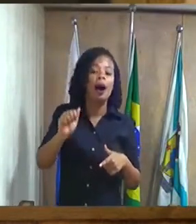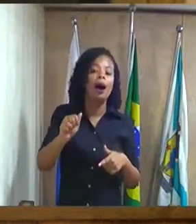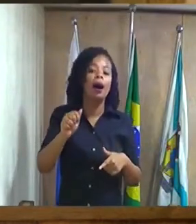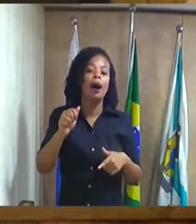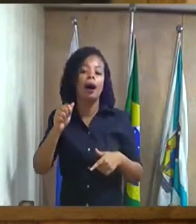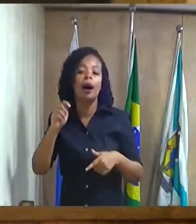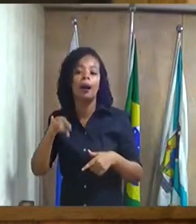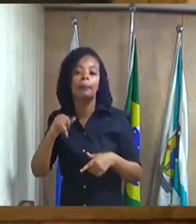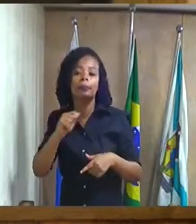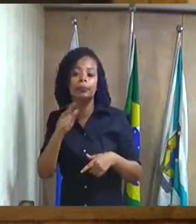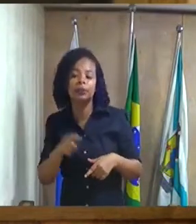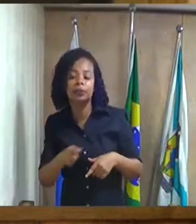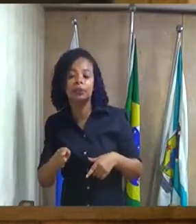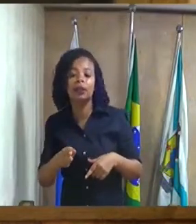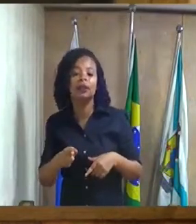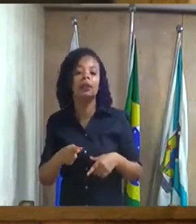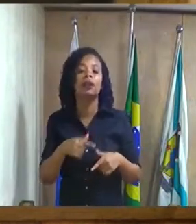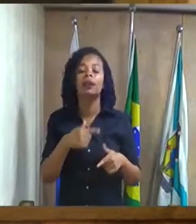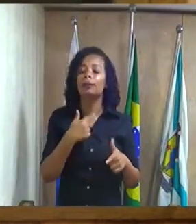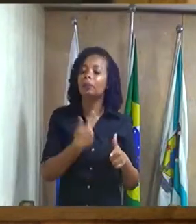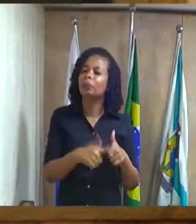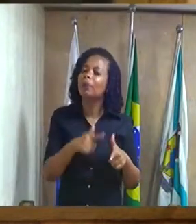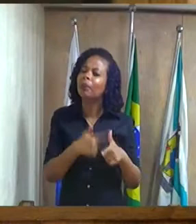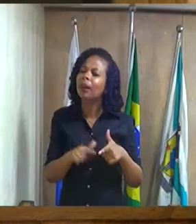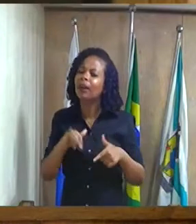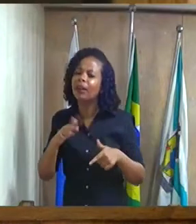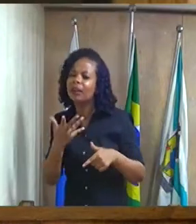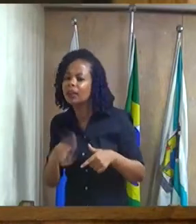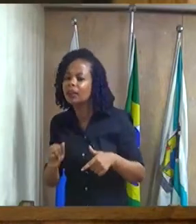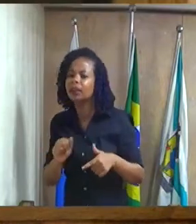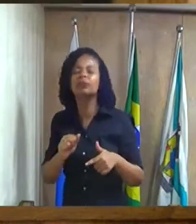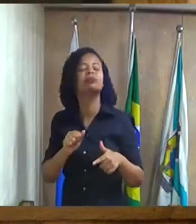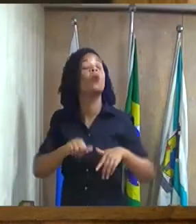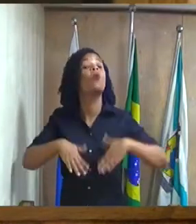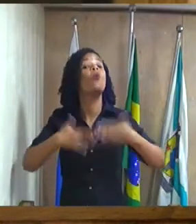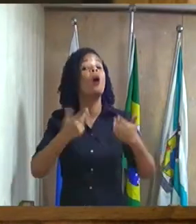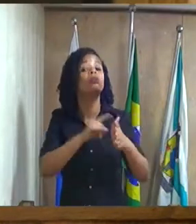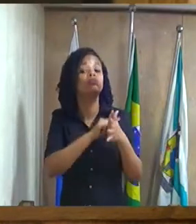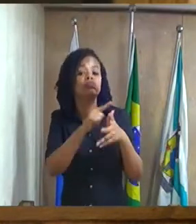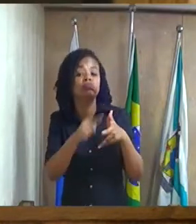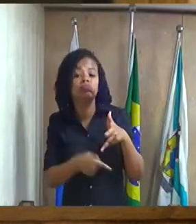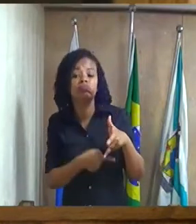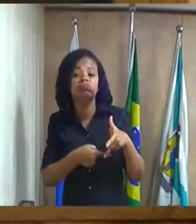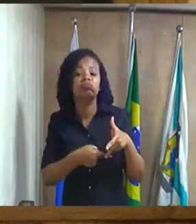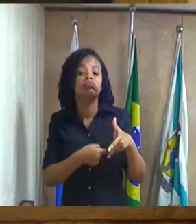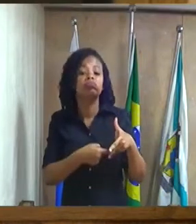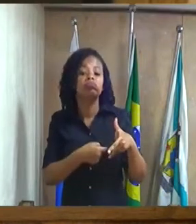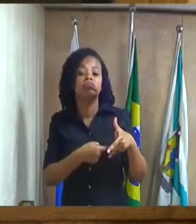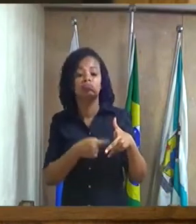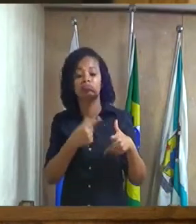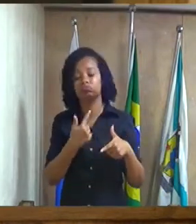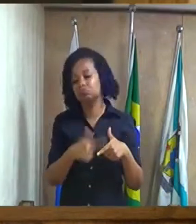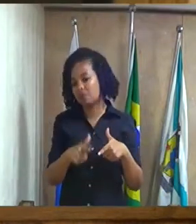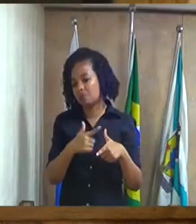são as pessoas que estão com problema de marvalia quais são as pessoas que estão com problema